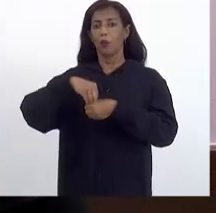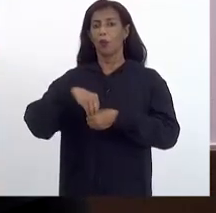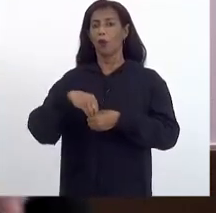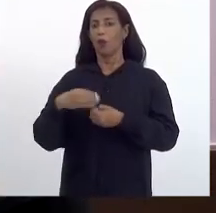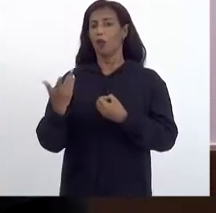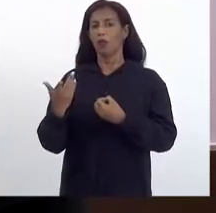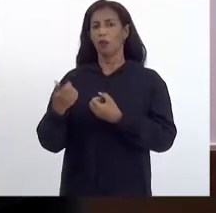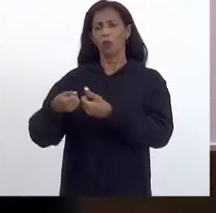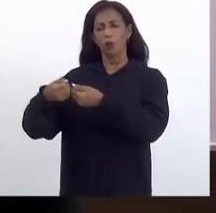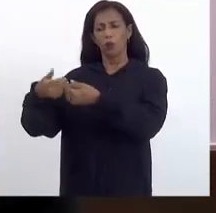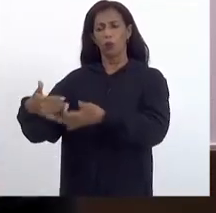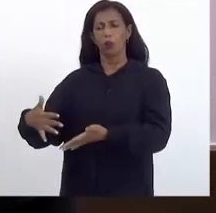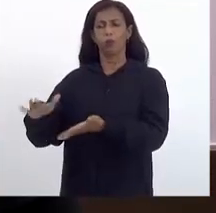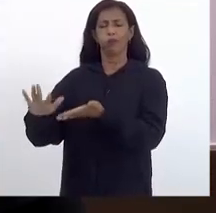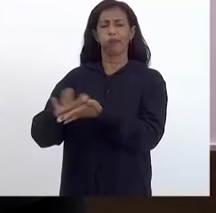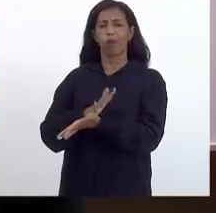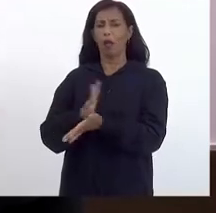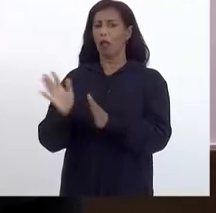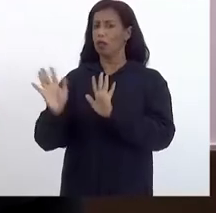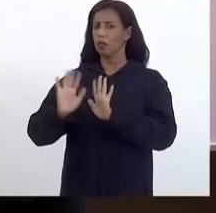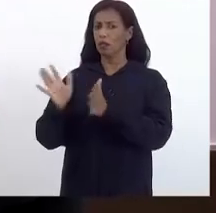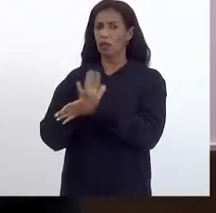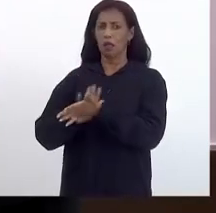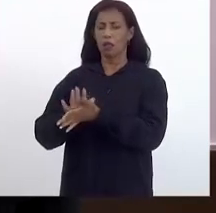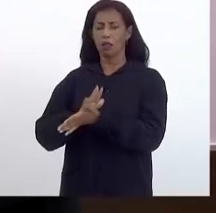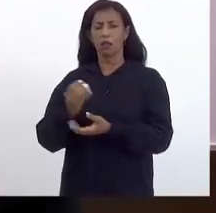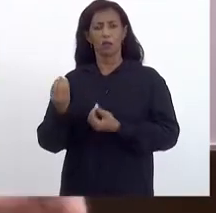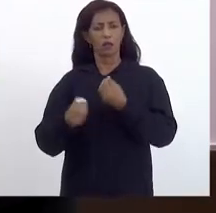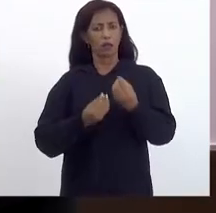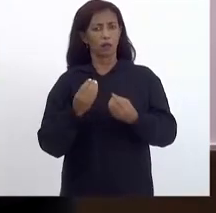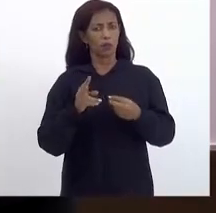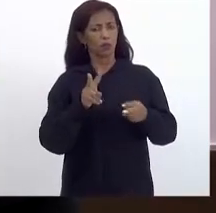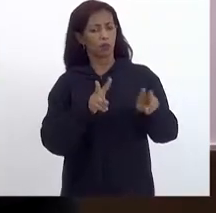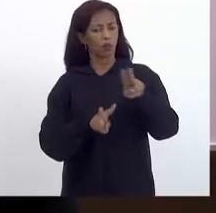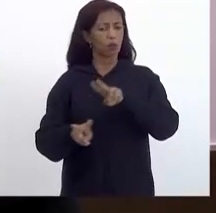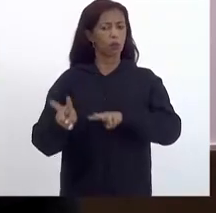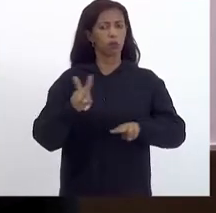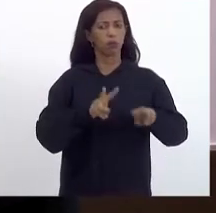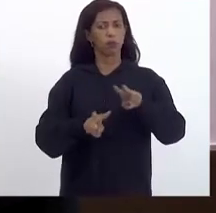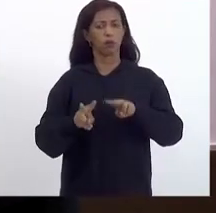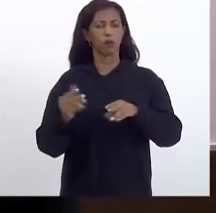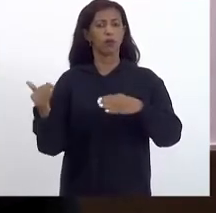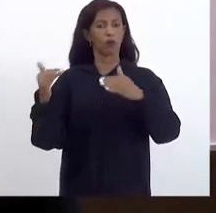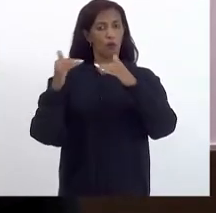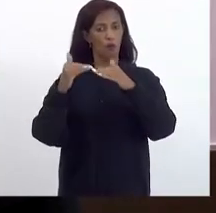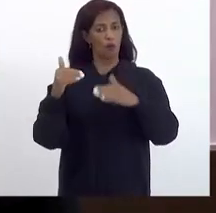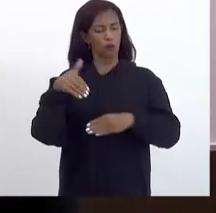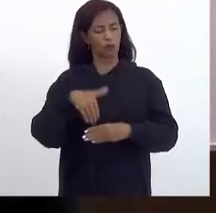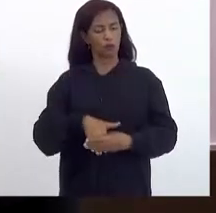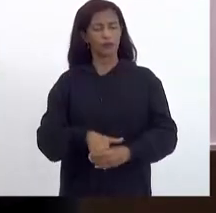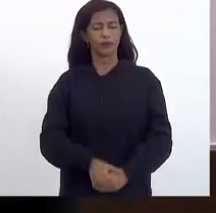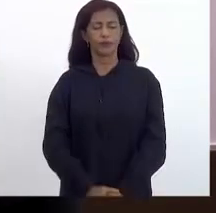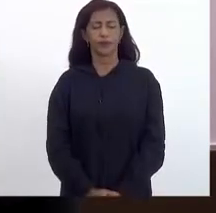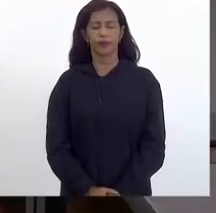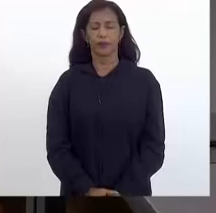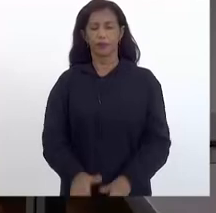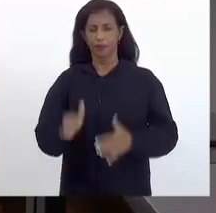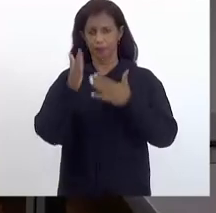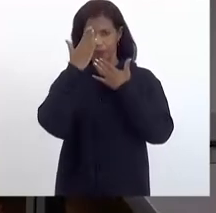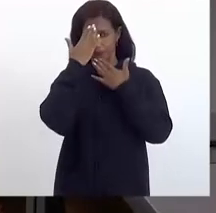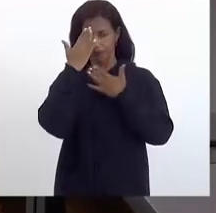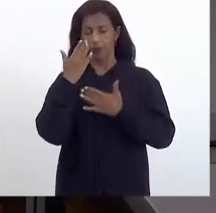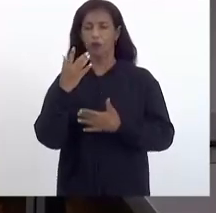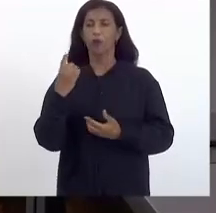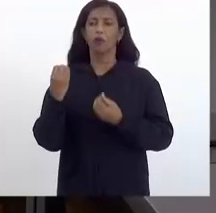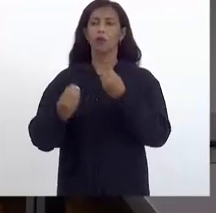como despesa, como atividade finalística, nada disso, mas com uma observação. Mas estou votando favoravelmente. Obrigado, deputado Luiz Paulo. Como